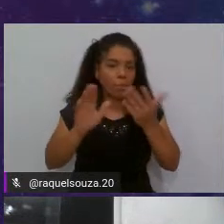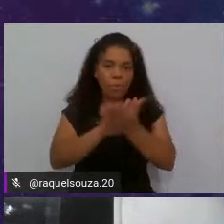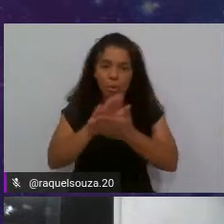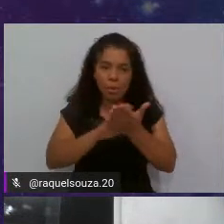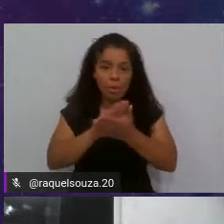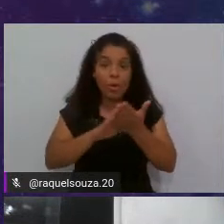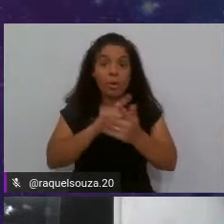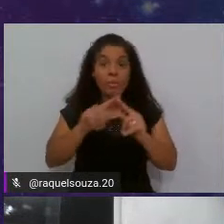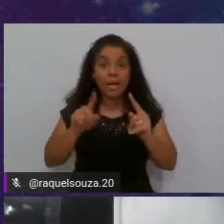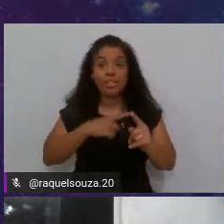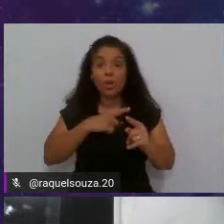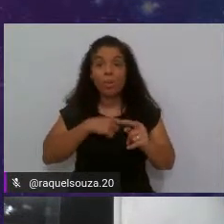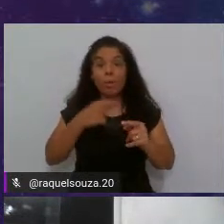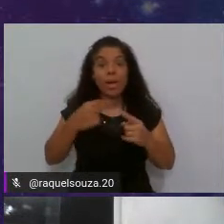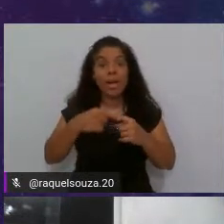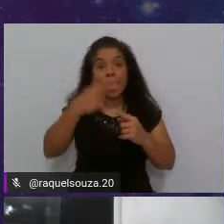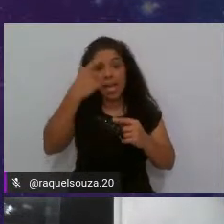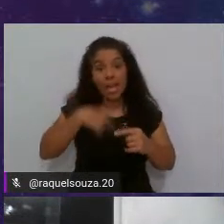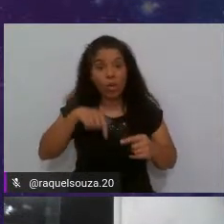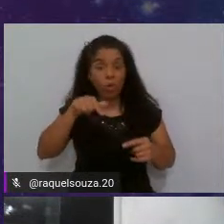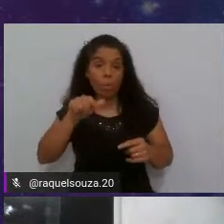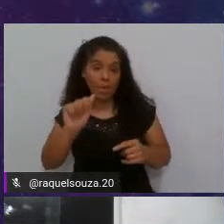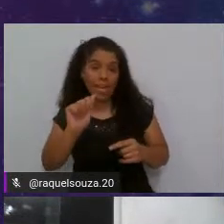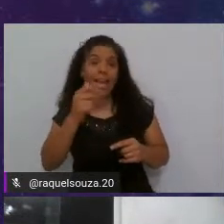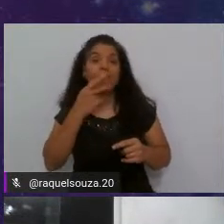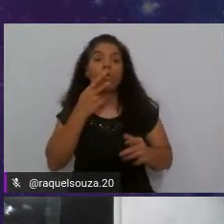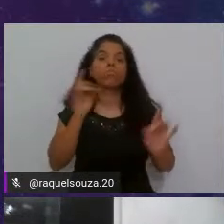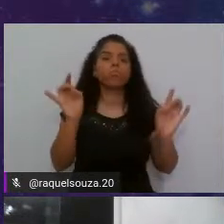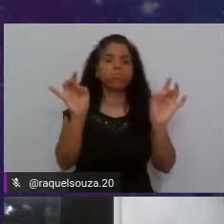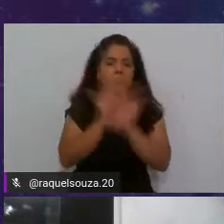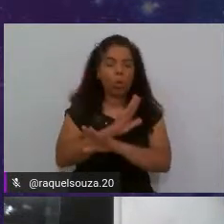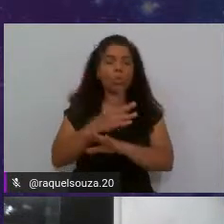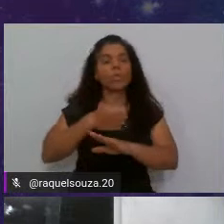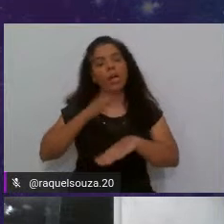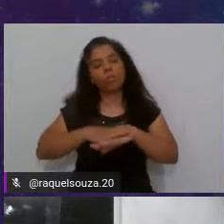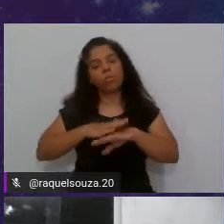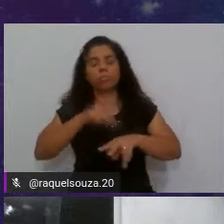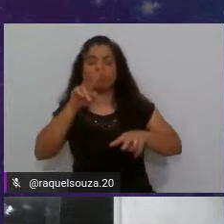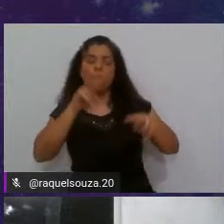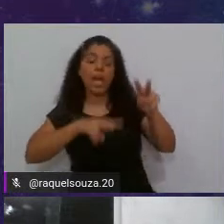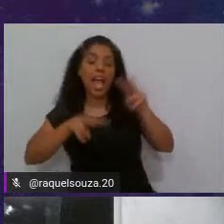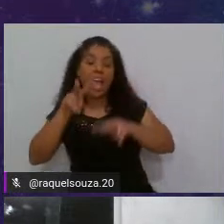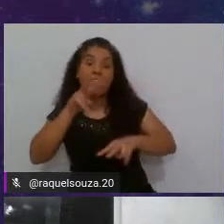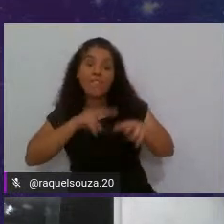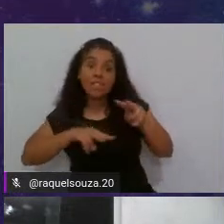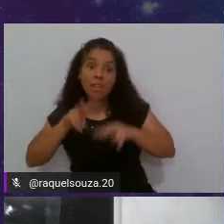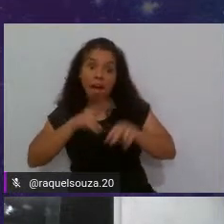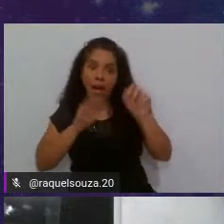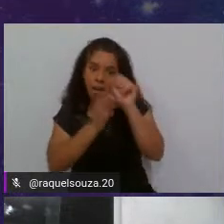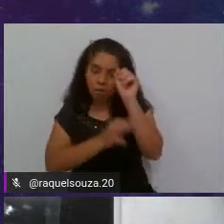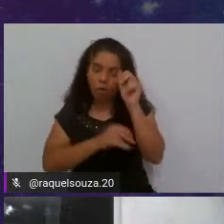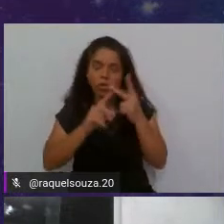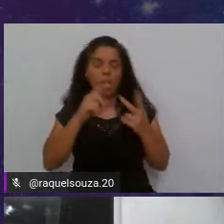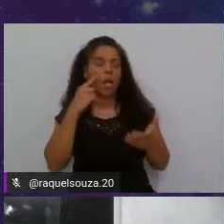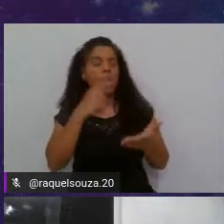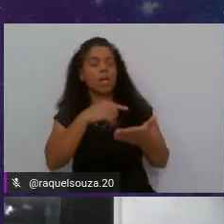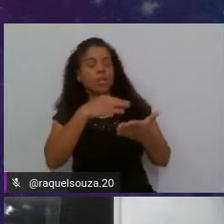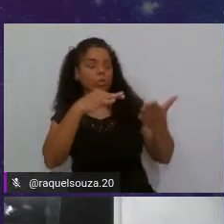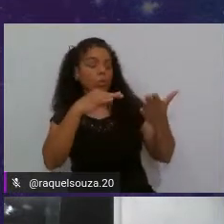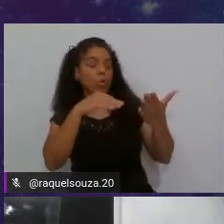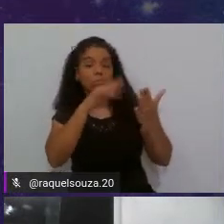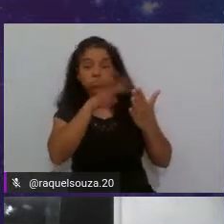eu como QA, ele disse que estava pronto o código e eu fui revisar. E aí, lá no checklist, eu encontrei,